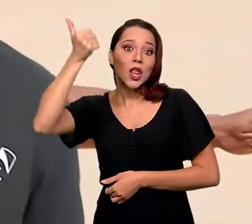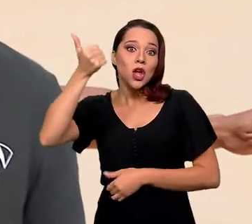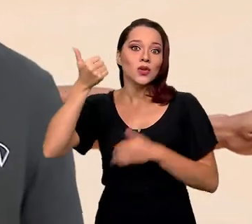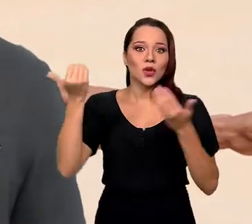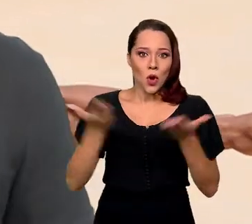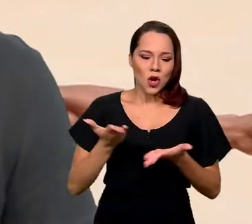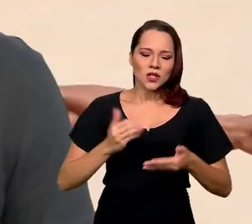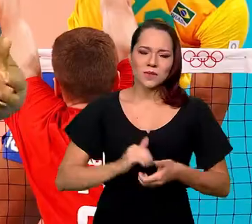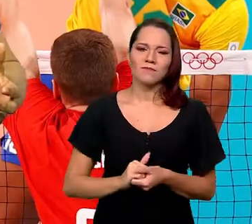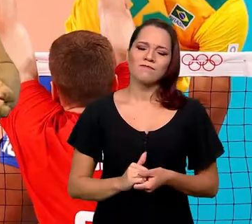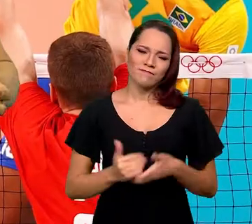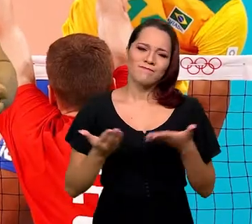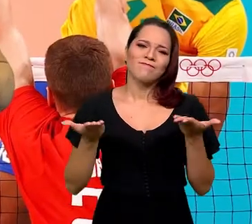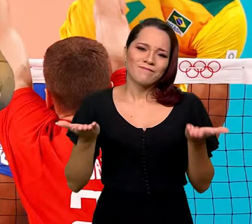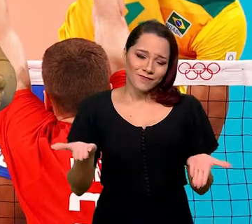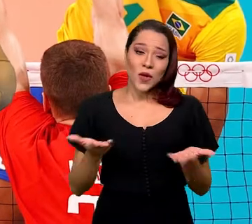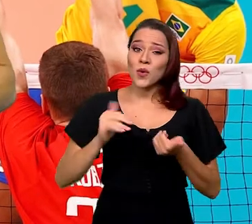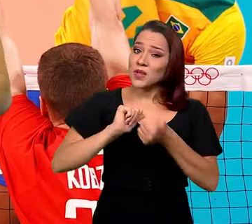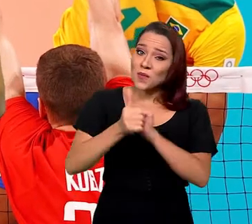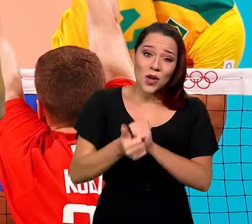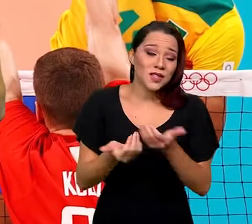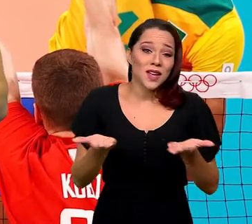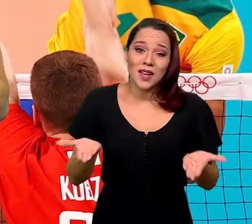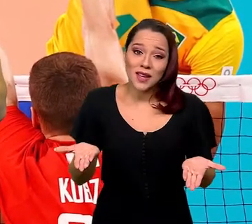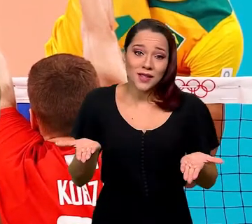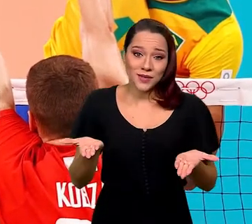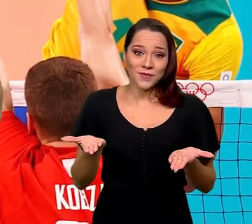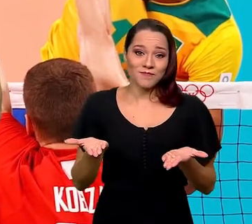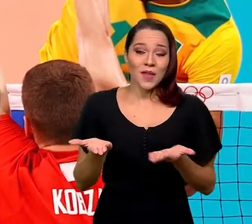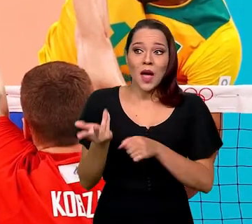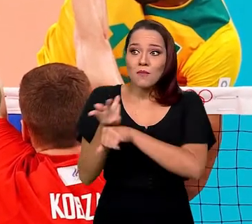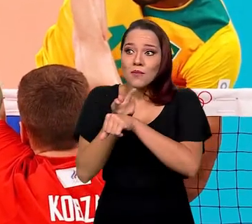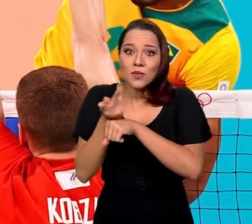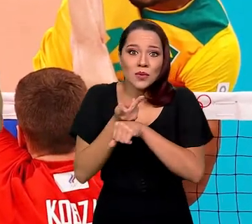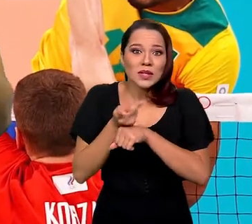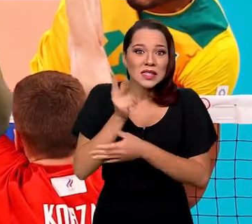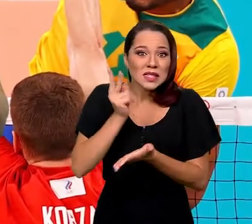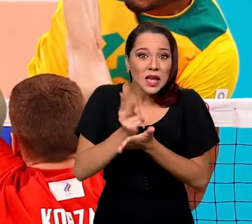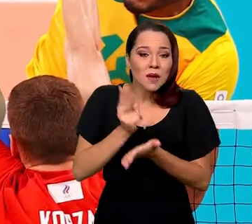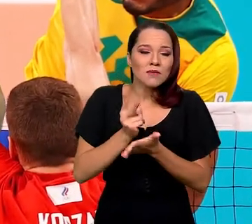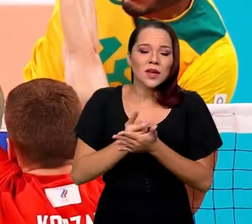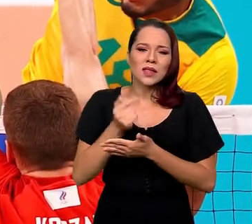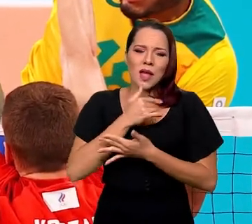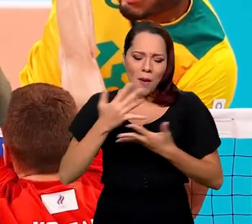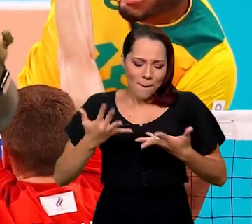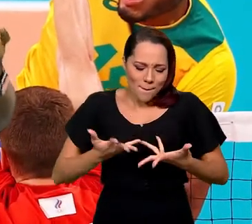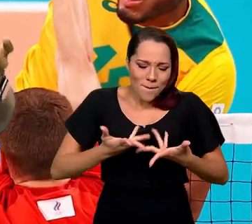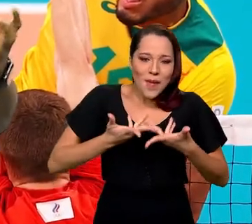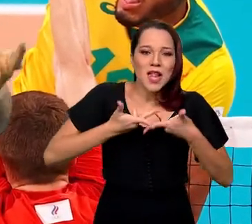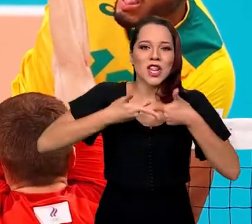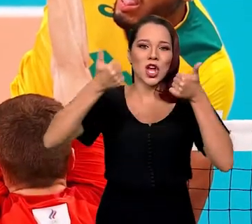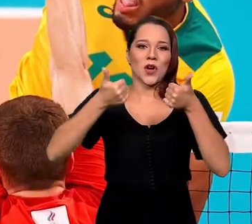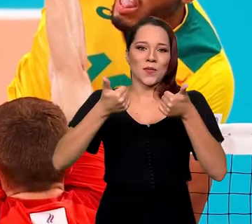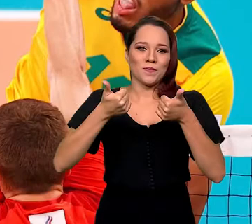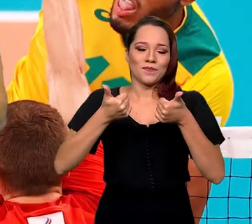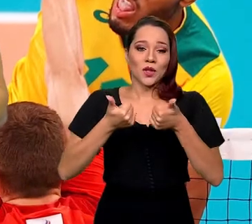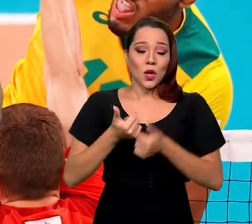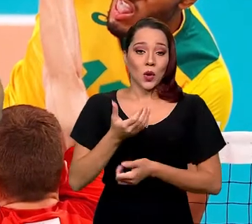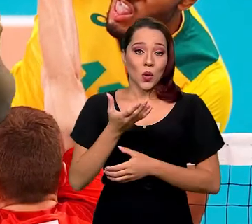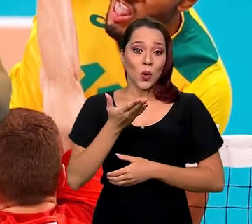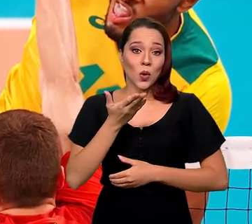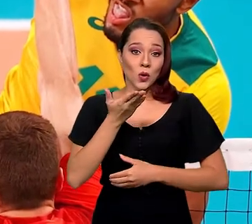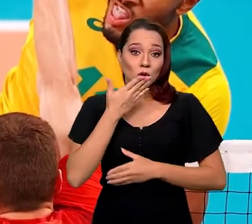melhor do que hoje. Afinal de contas, o esporte é isso, né? Uma busca constante pelo aperfeiçoamento.